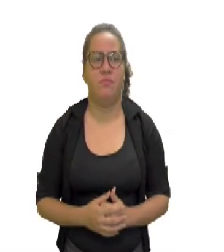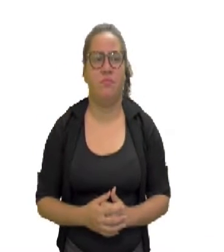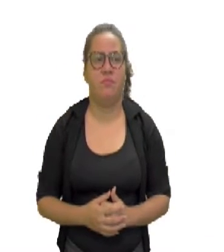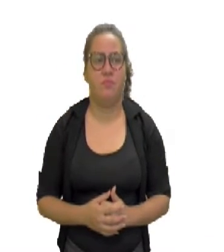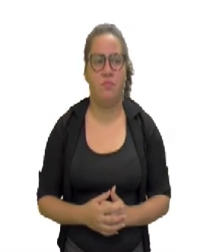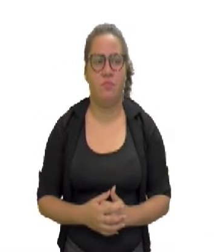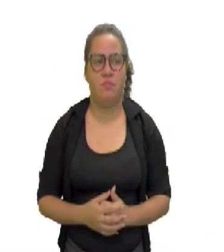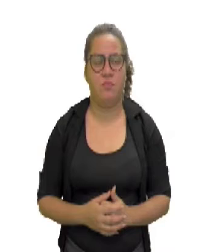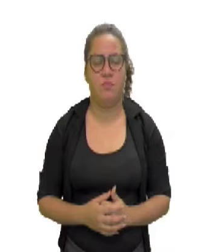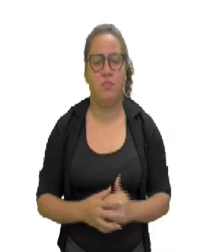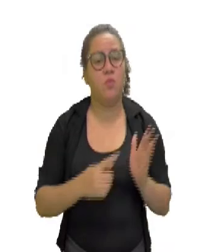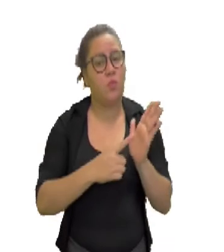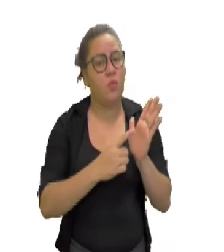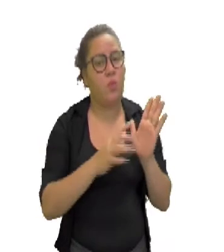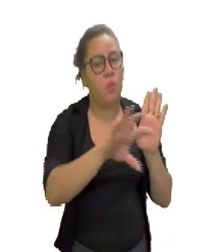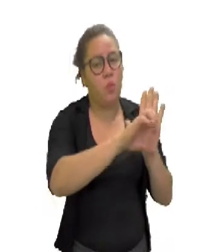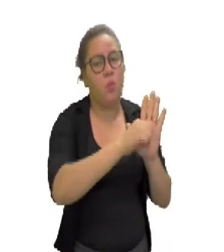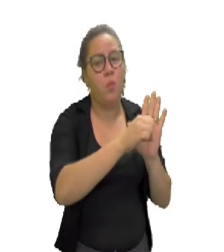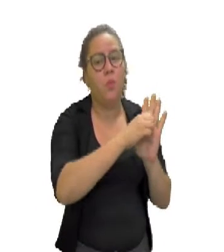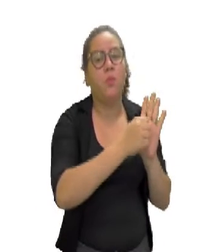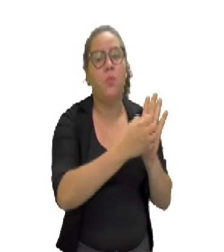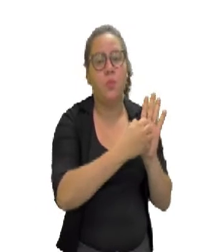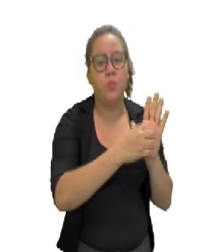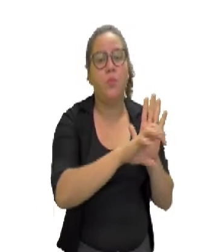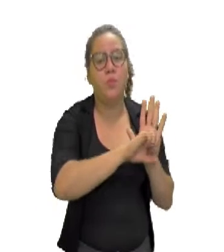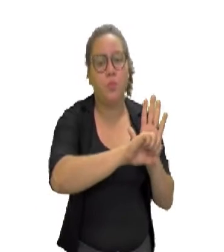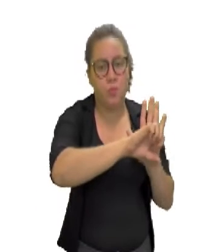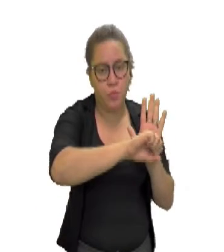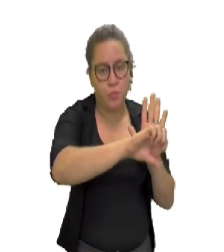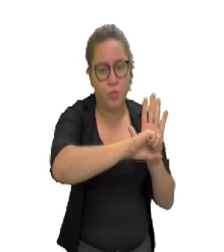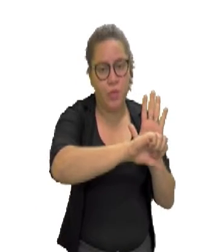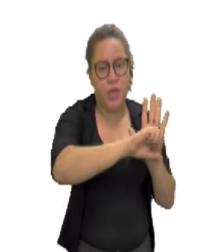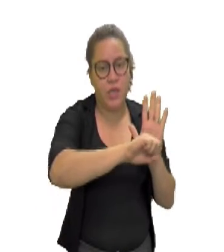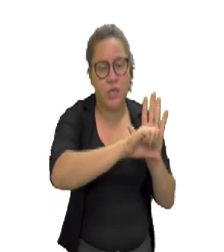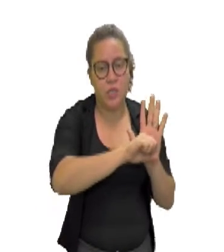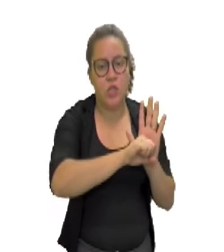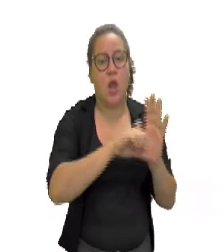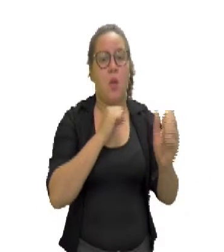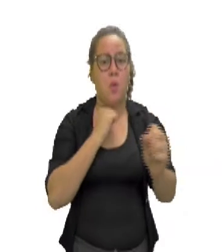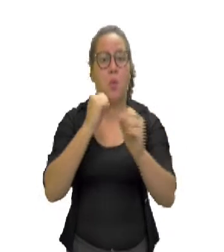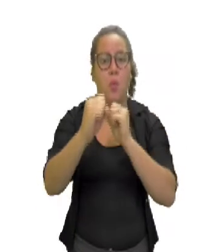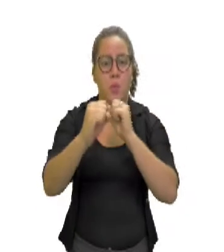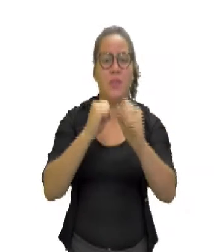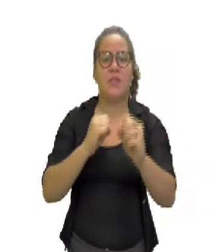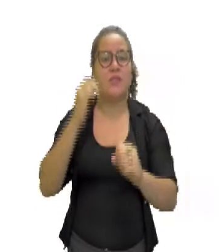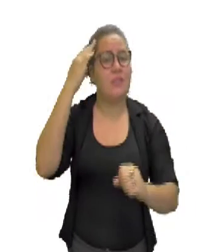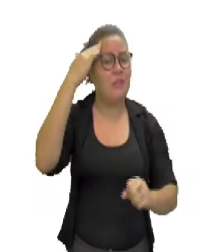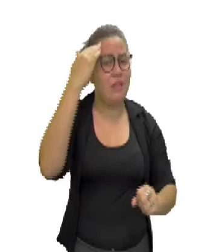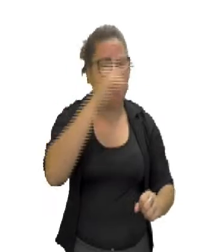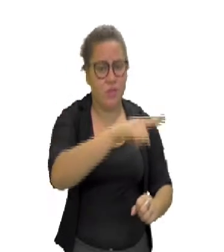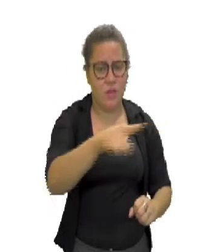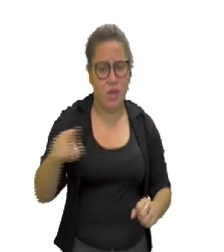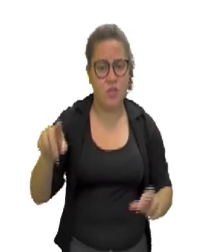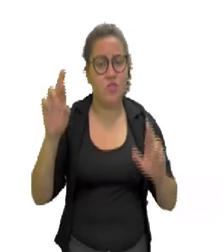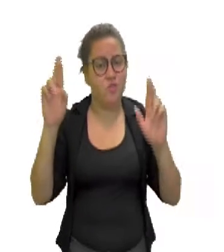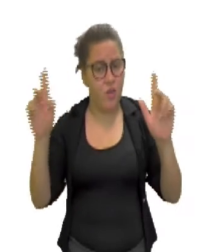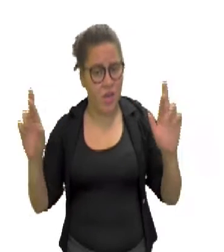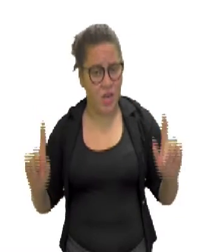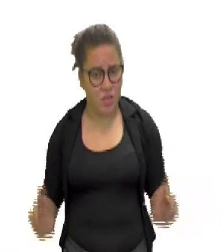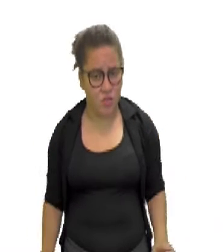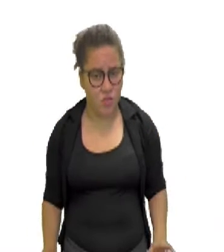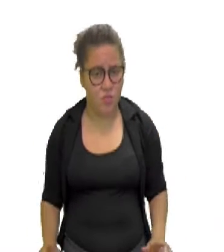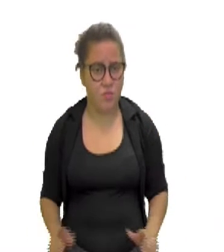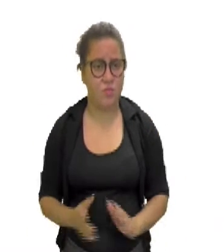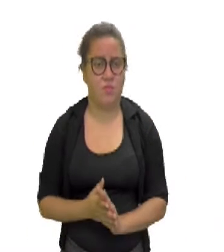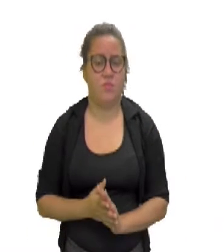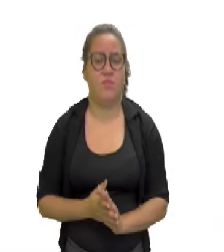Agora, umas imagens pra vocês, de lutas, pra vocês entenderem melhor ainda como é diferente. Aí, a imagem